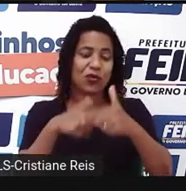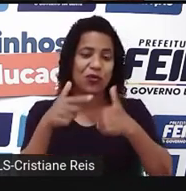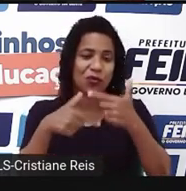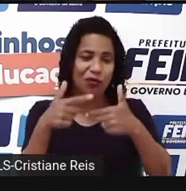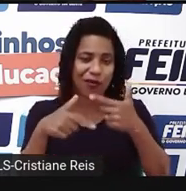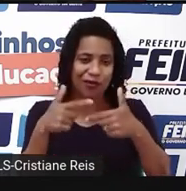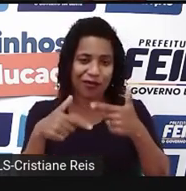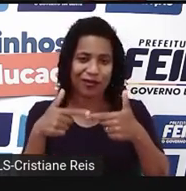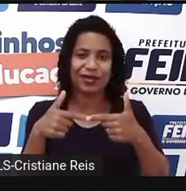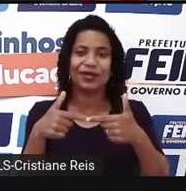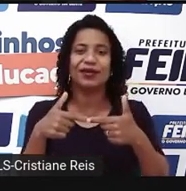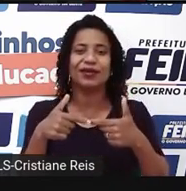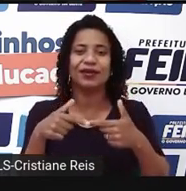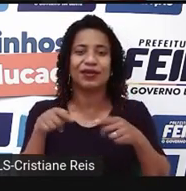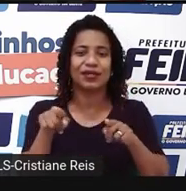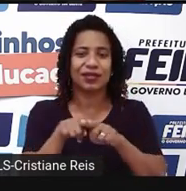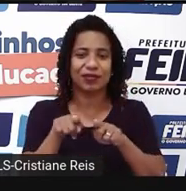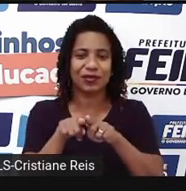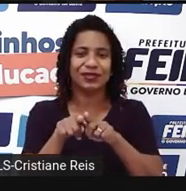e na forma.